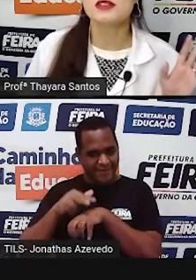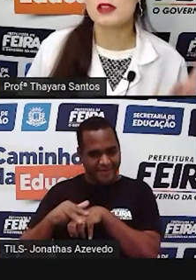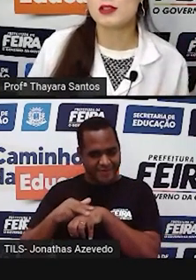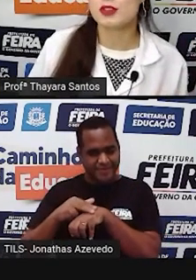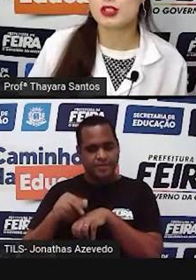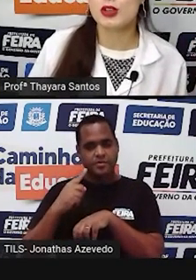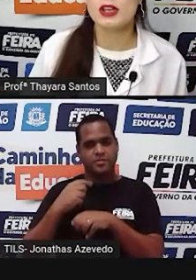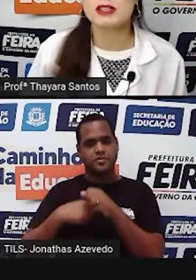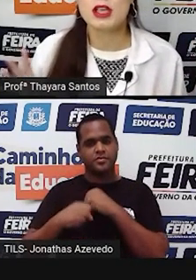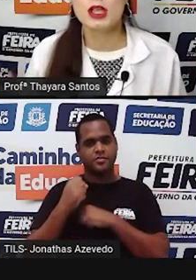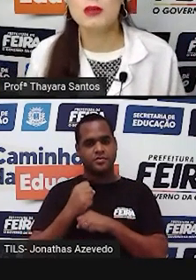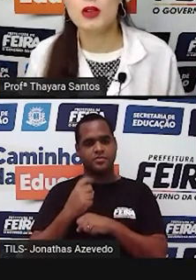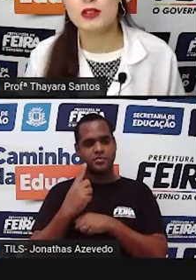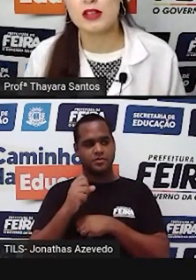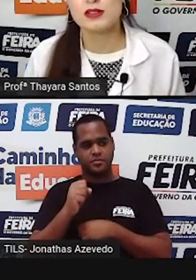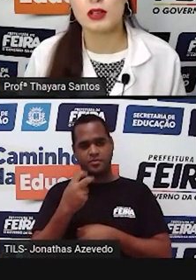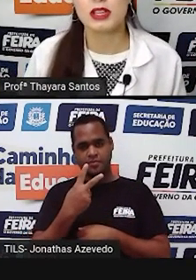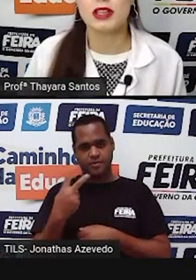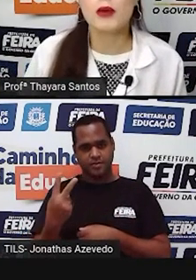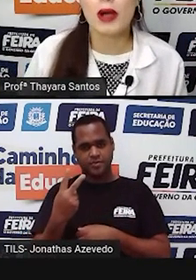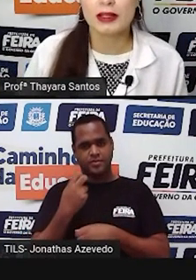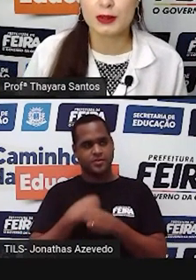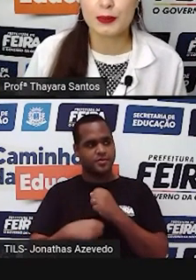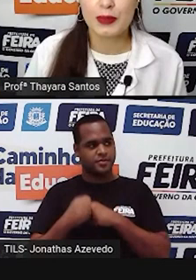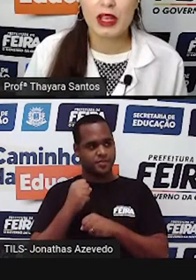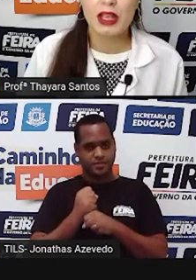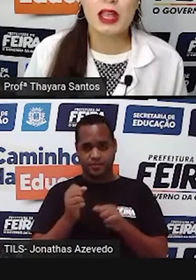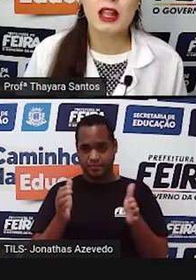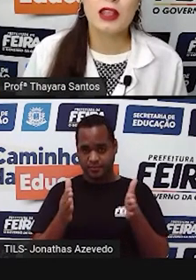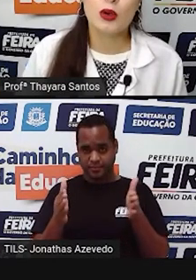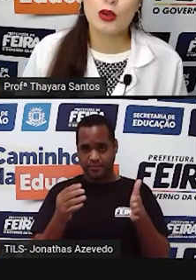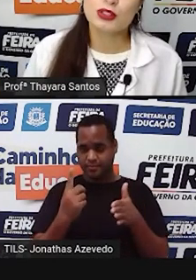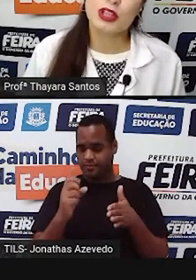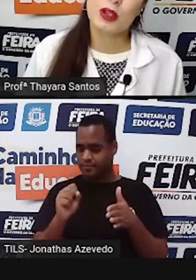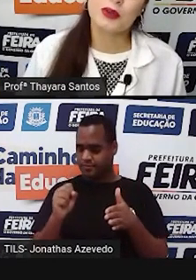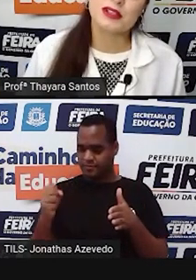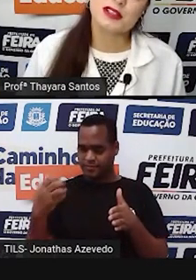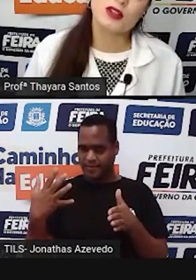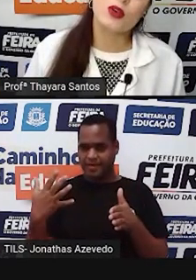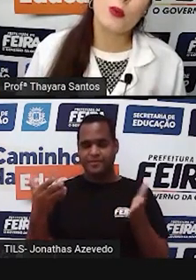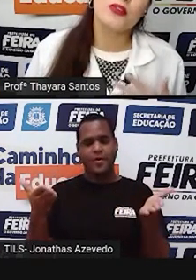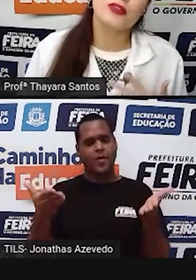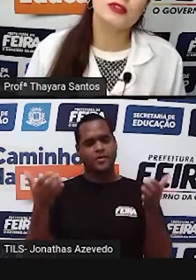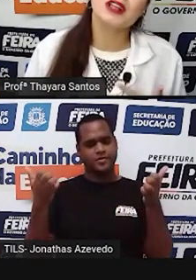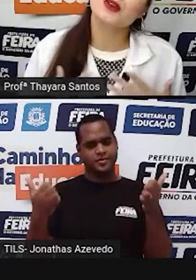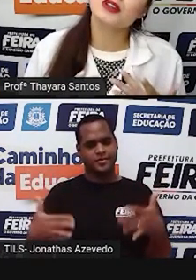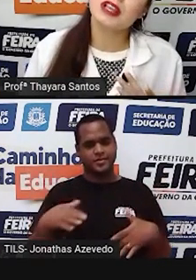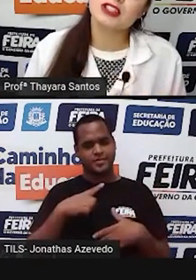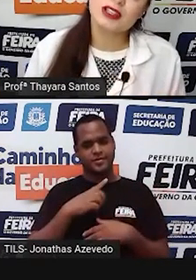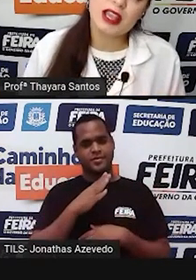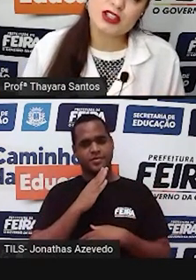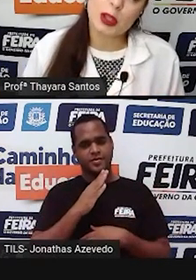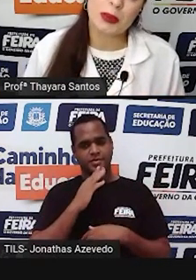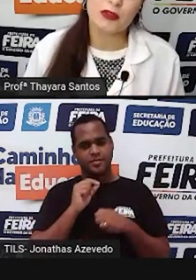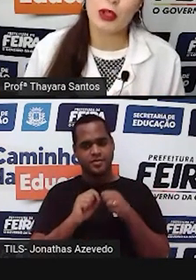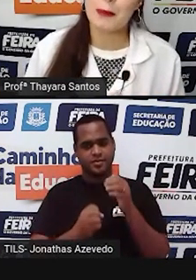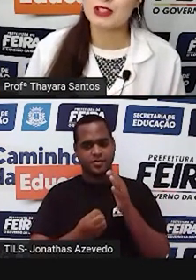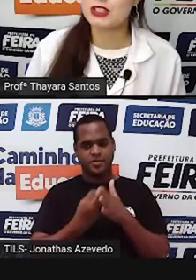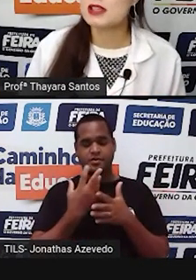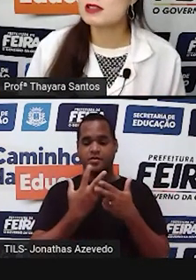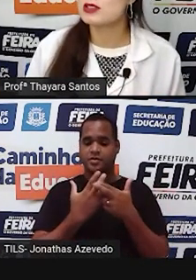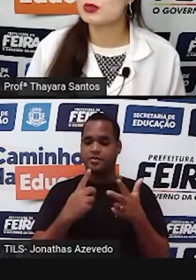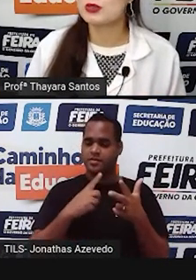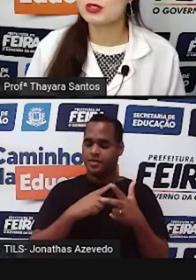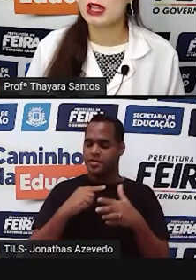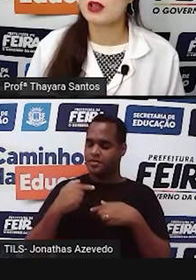entre 1822 e 1884. Ele hoje é reconhecido como fundador da genética, porque foi a